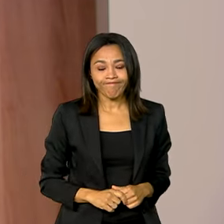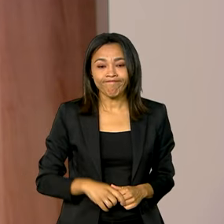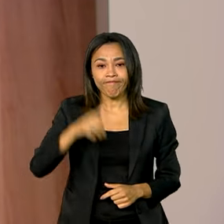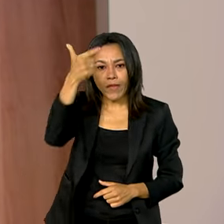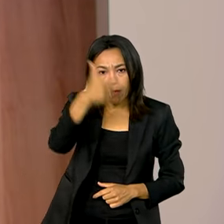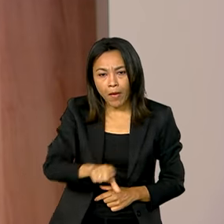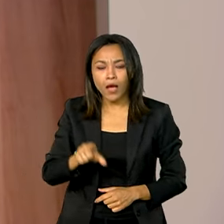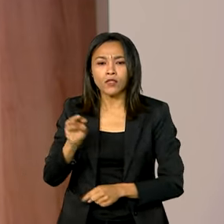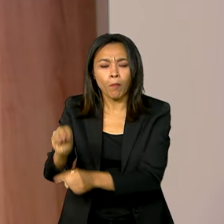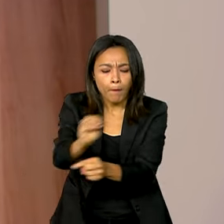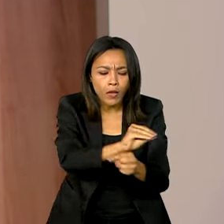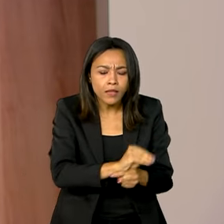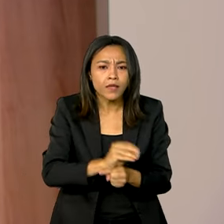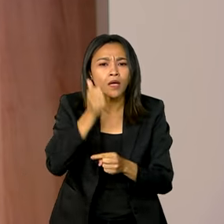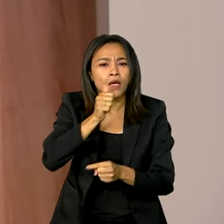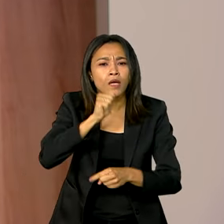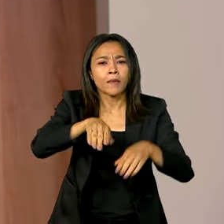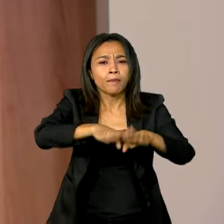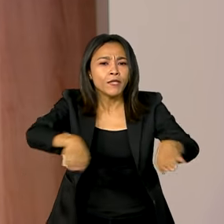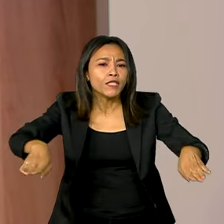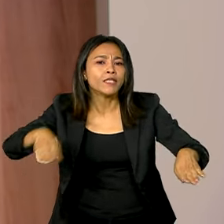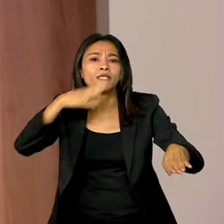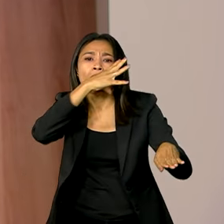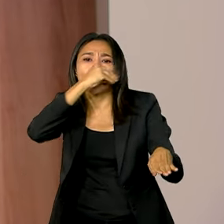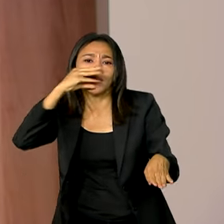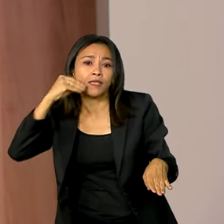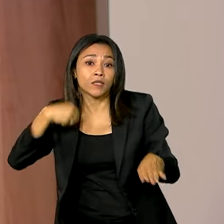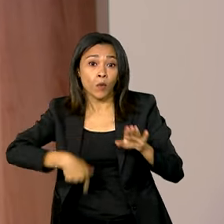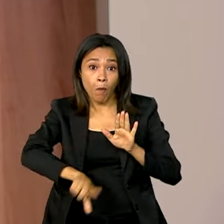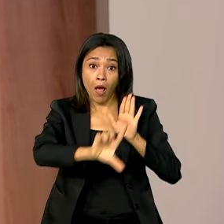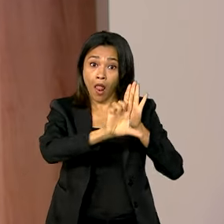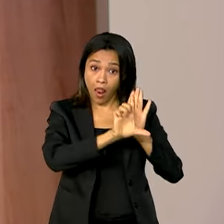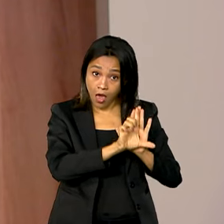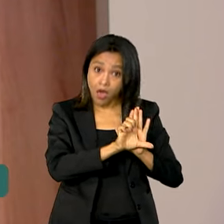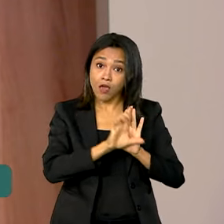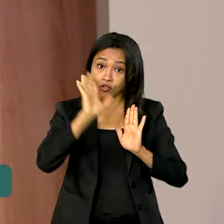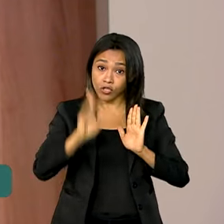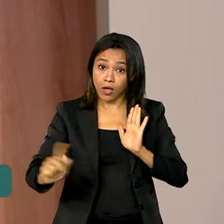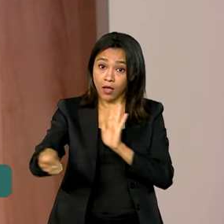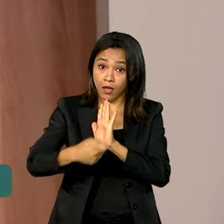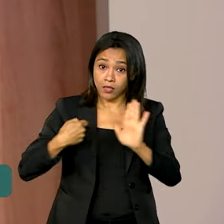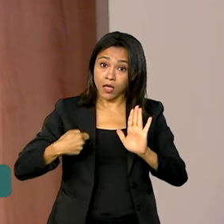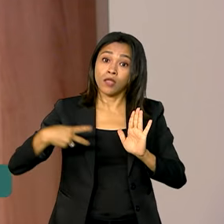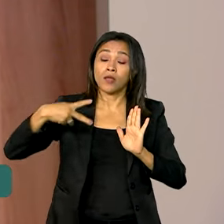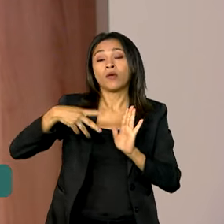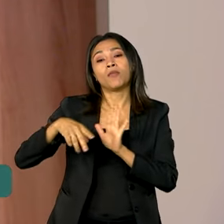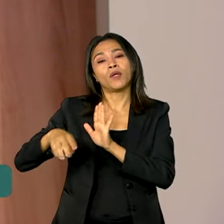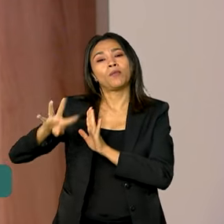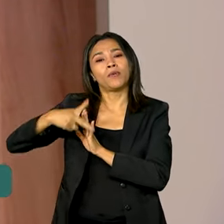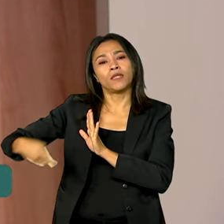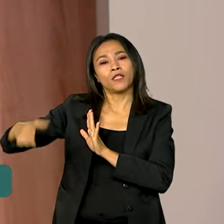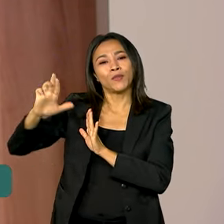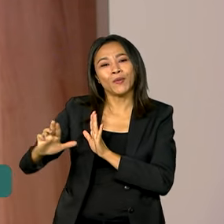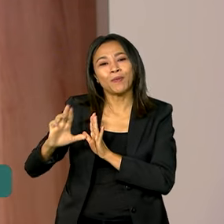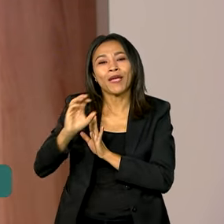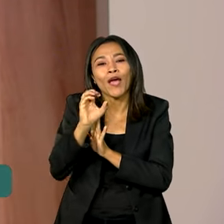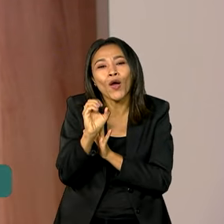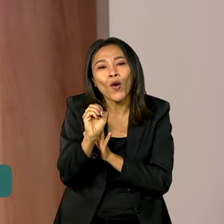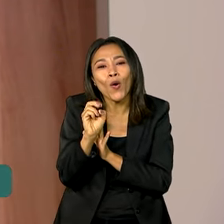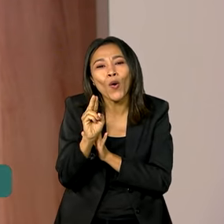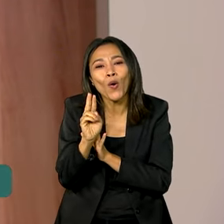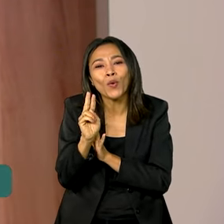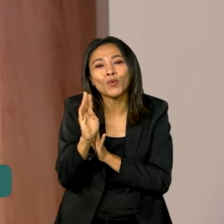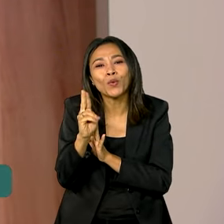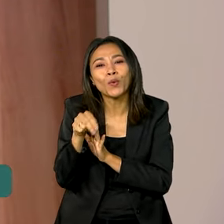proteção para meninas e adolescentes. Uma lei sancionada pelo presidente Lula e apelidada de Outubrinho Rosa